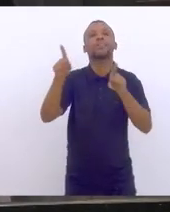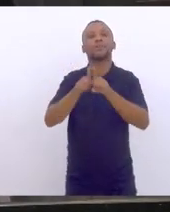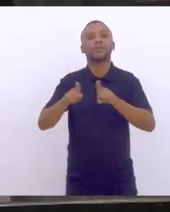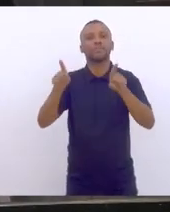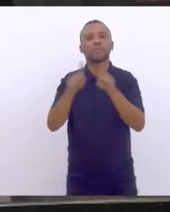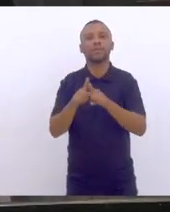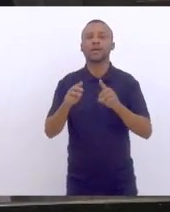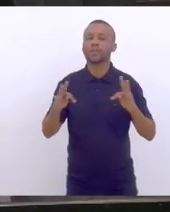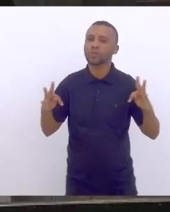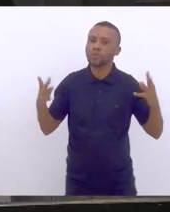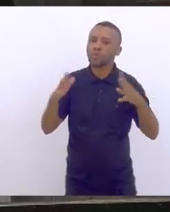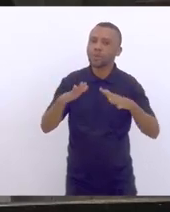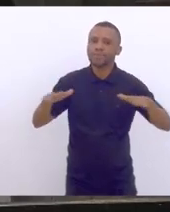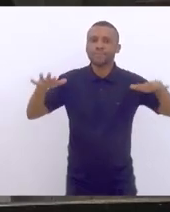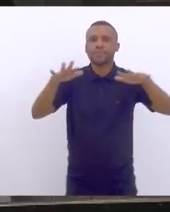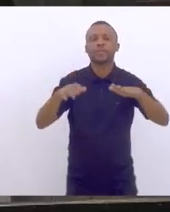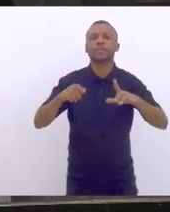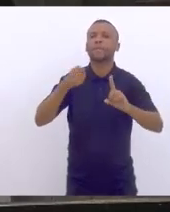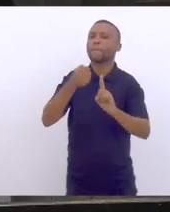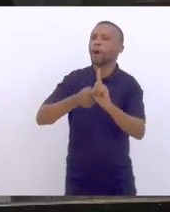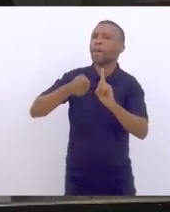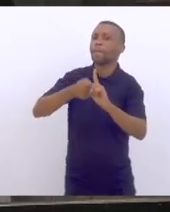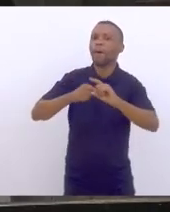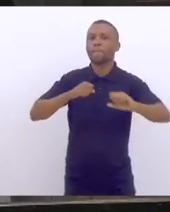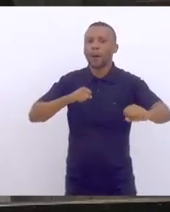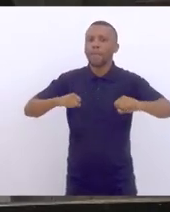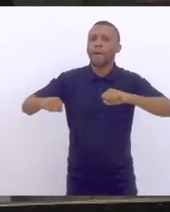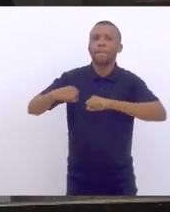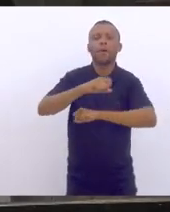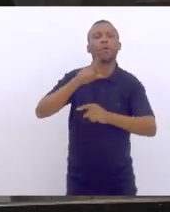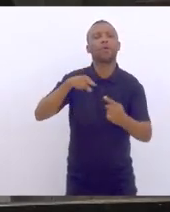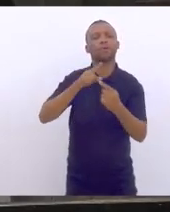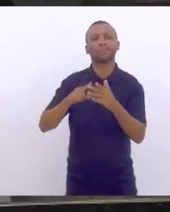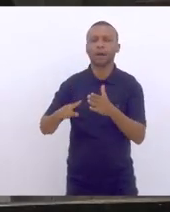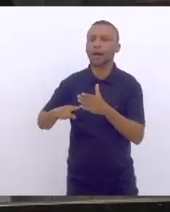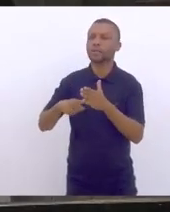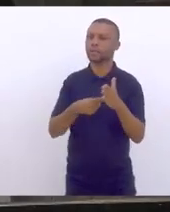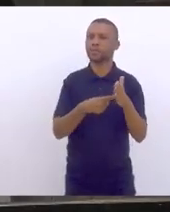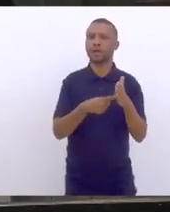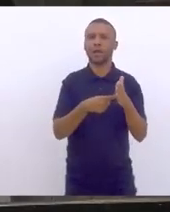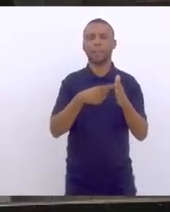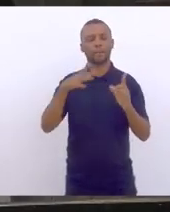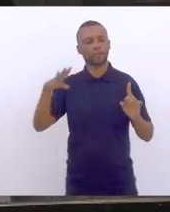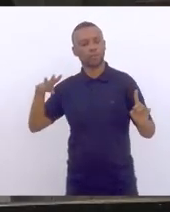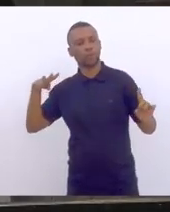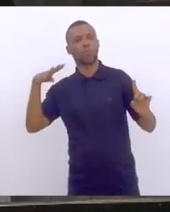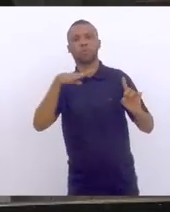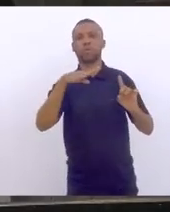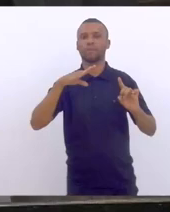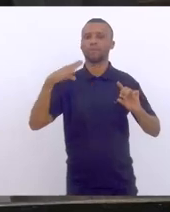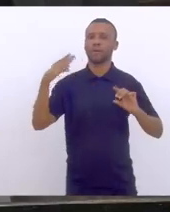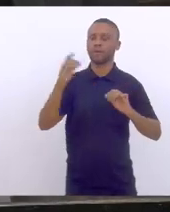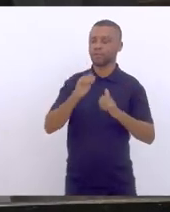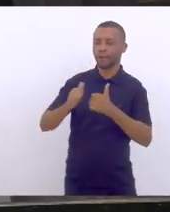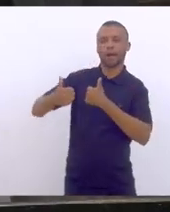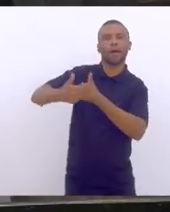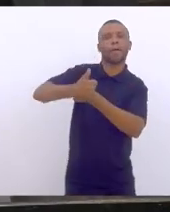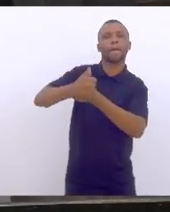a todos aqueles e aquelas que lutamos para denunciar, para dar visibilidade, para vocalizar, seja